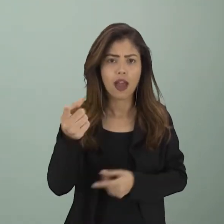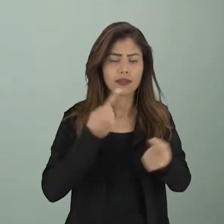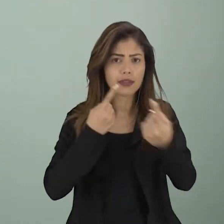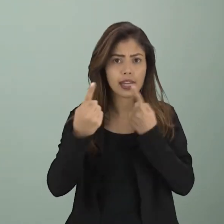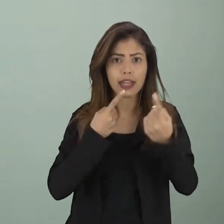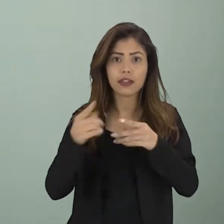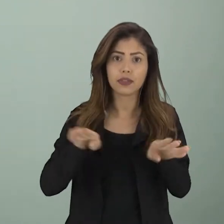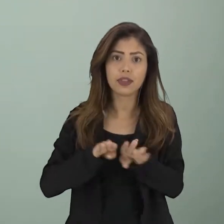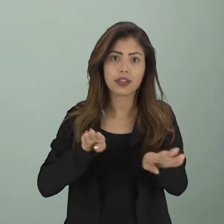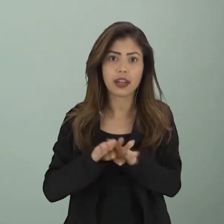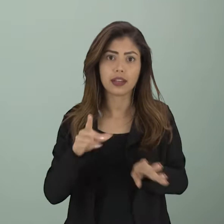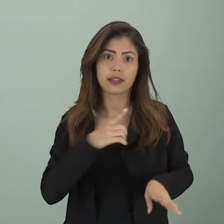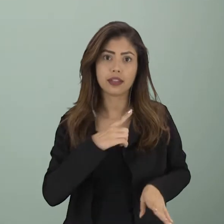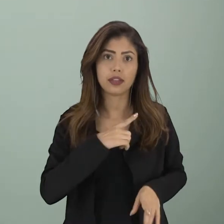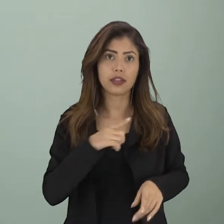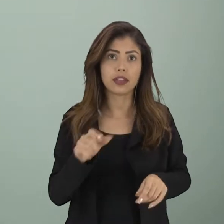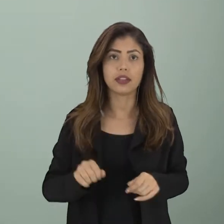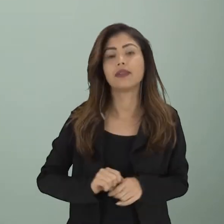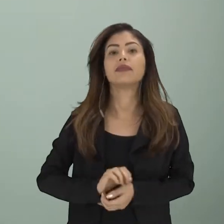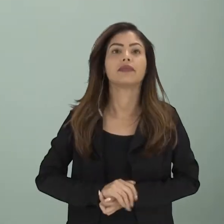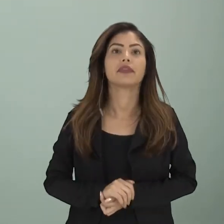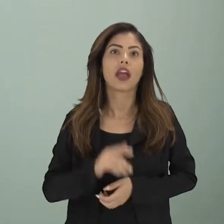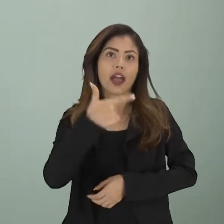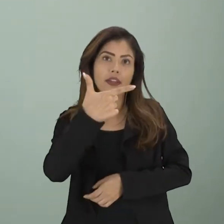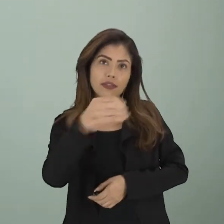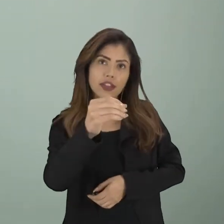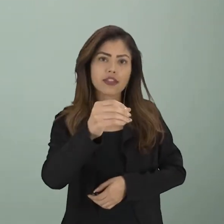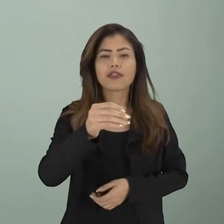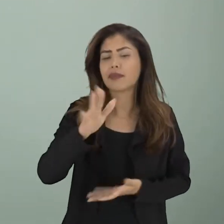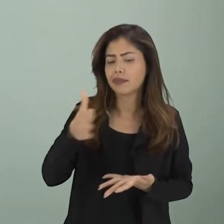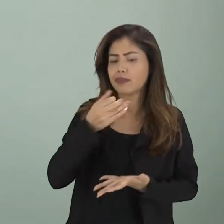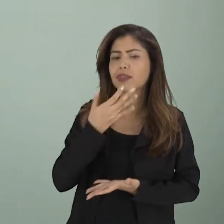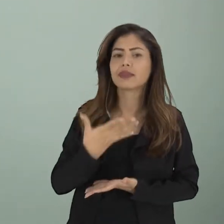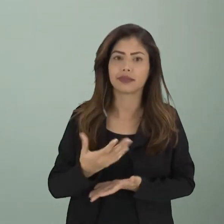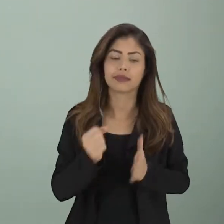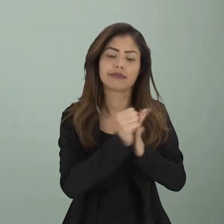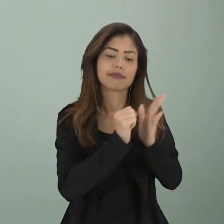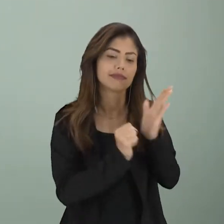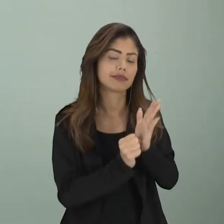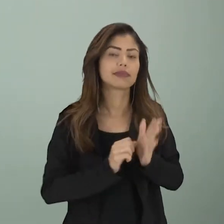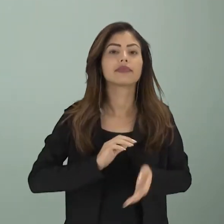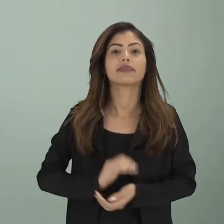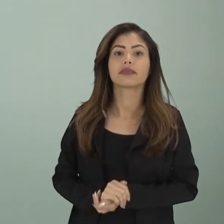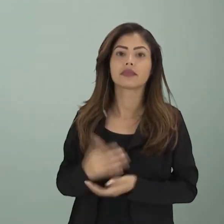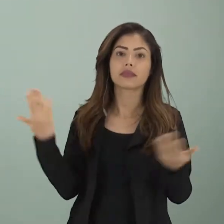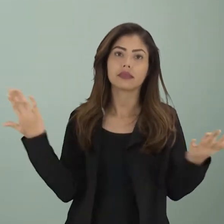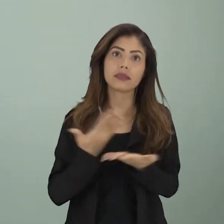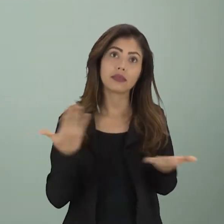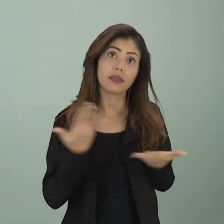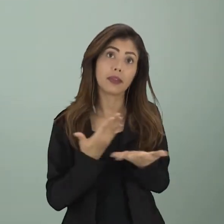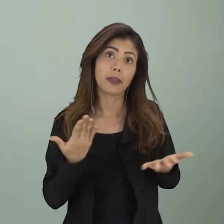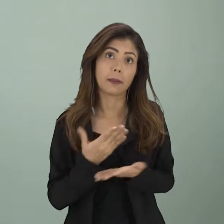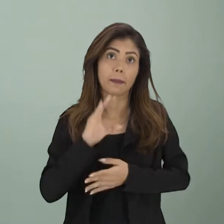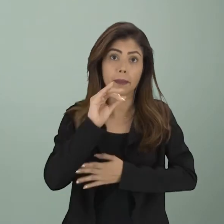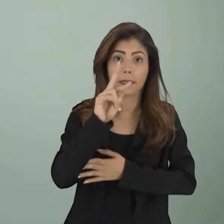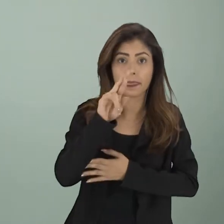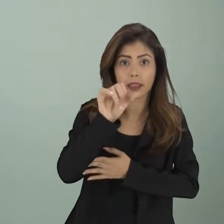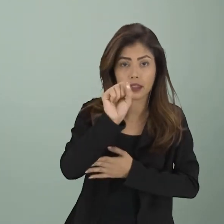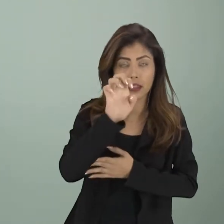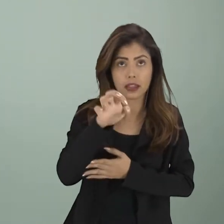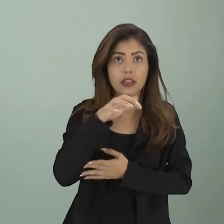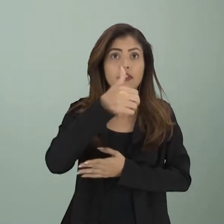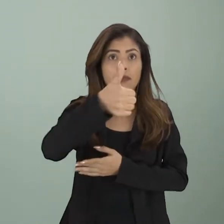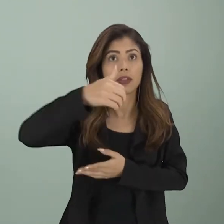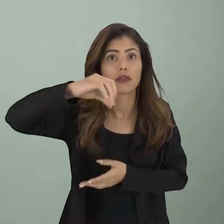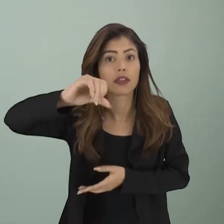discutindo aí esse século XX, esse breve século XX. O nosso assunto de hoje é a crise de